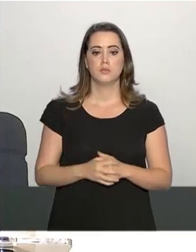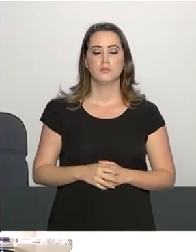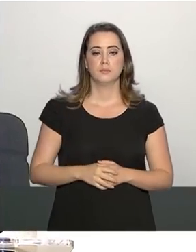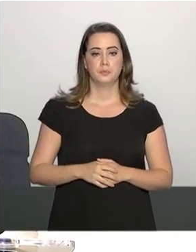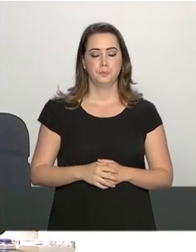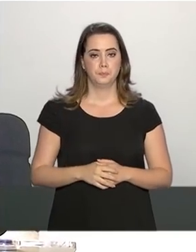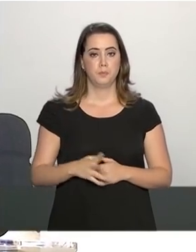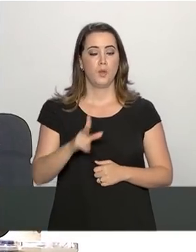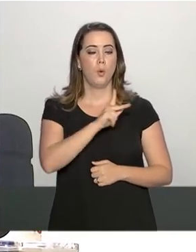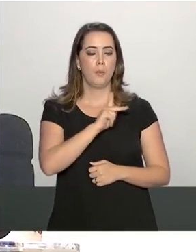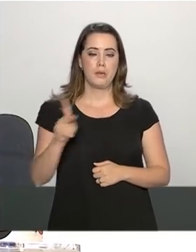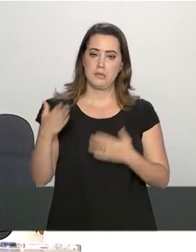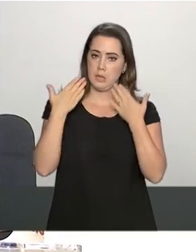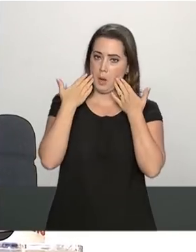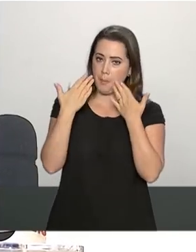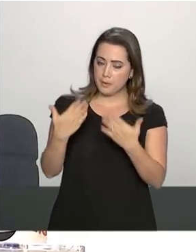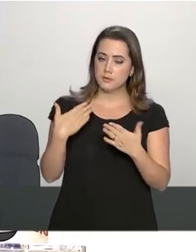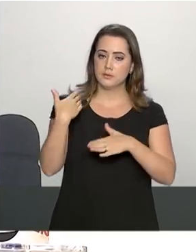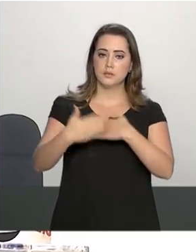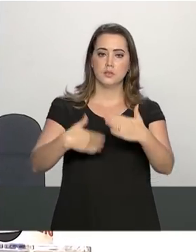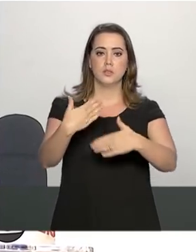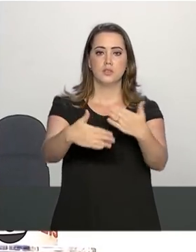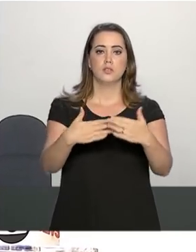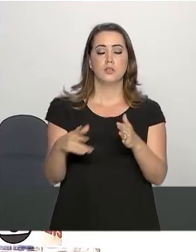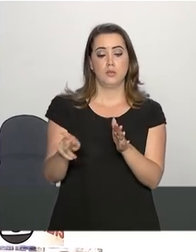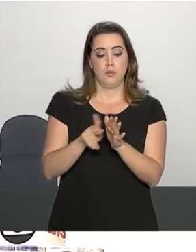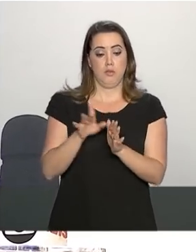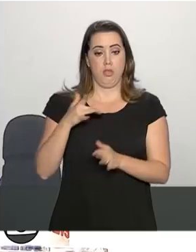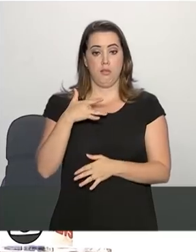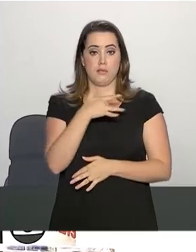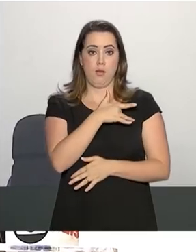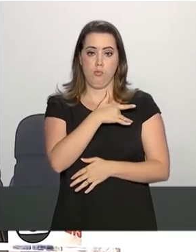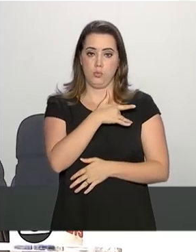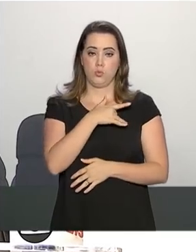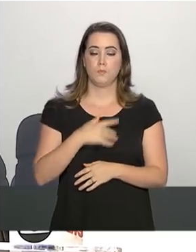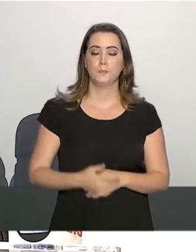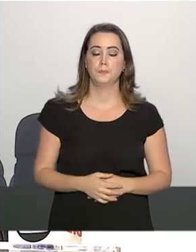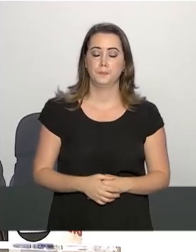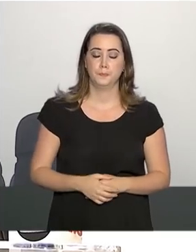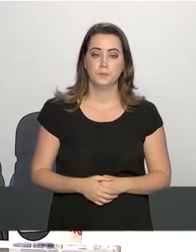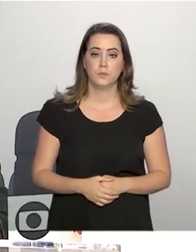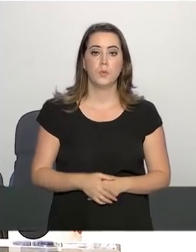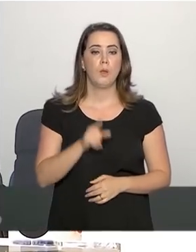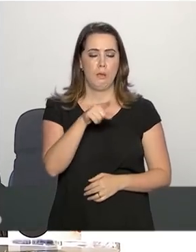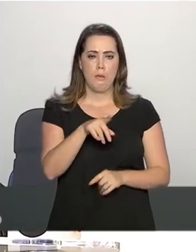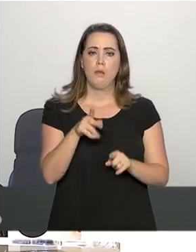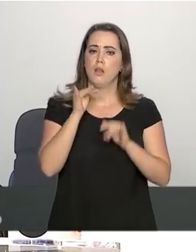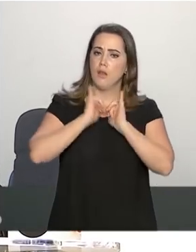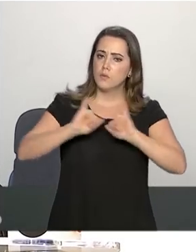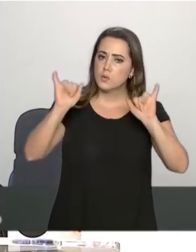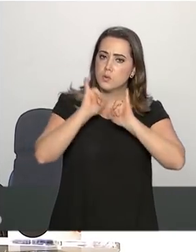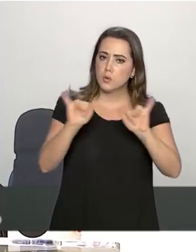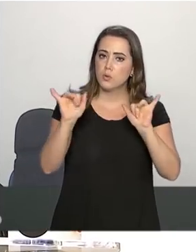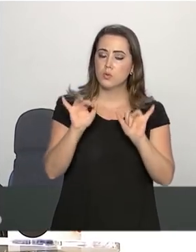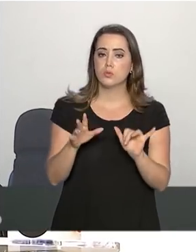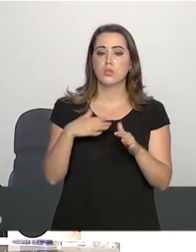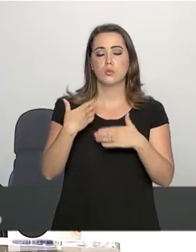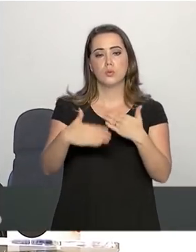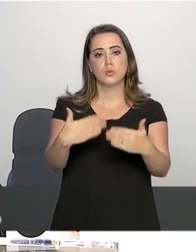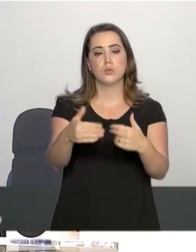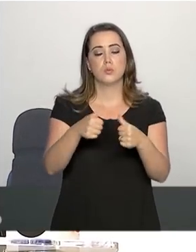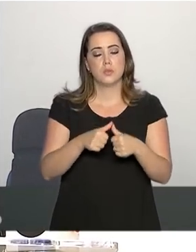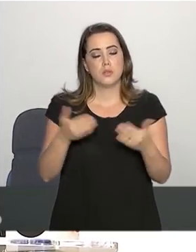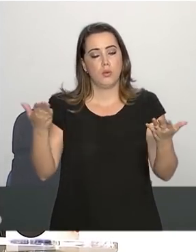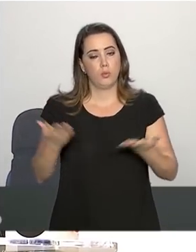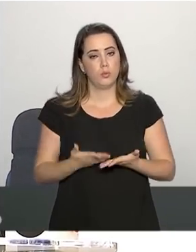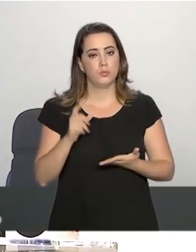O presidente tem apresentado a devolução do seu estado de saúde, ele mesmo informou sobre sua condição